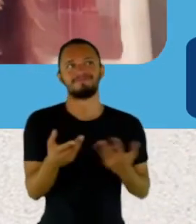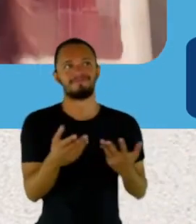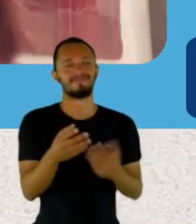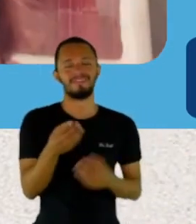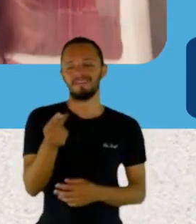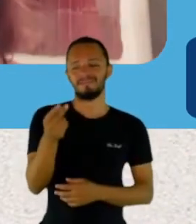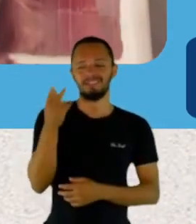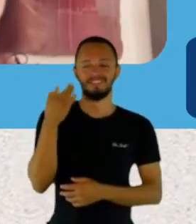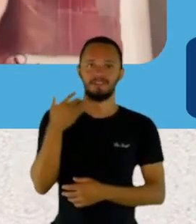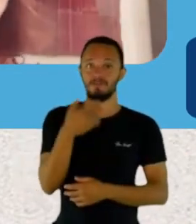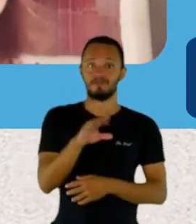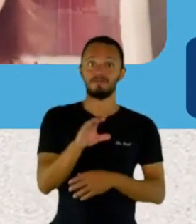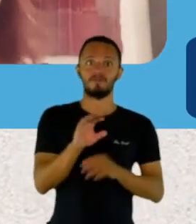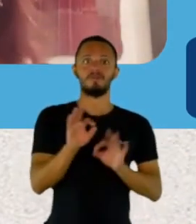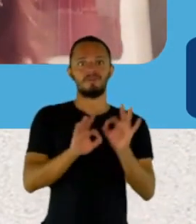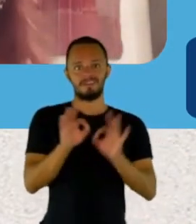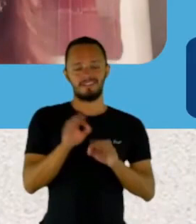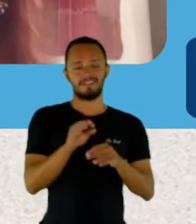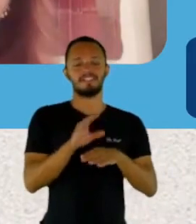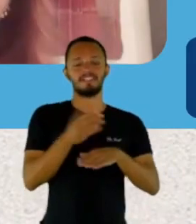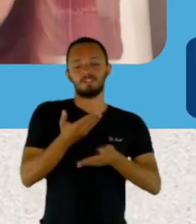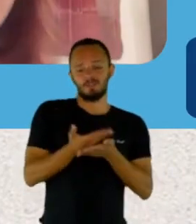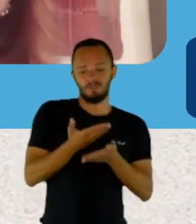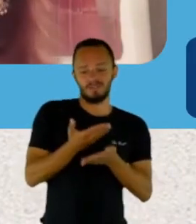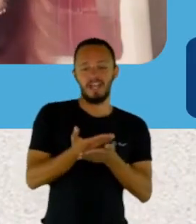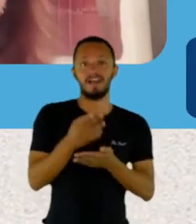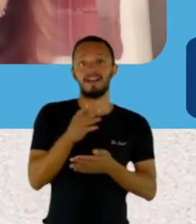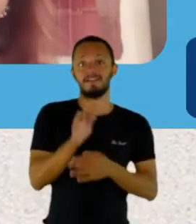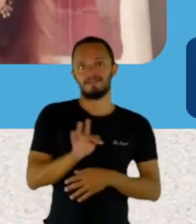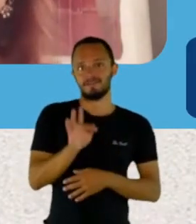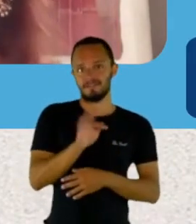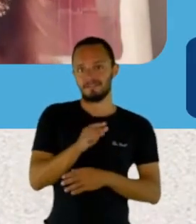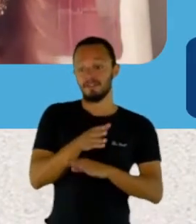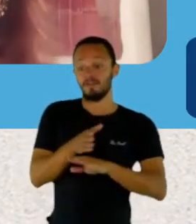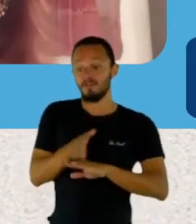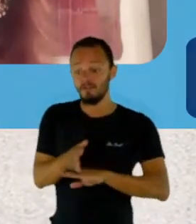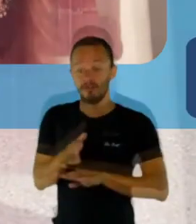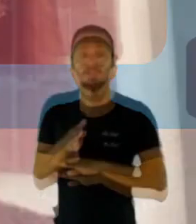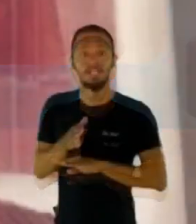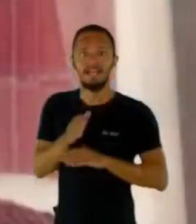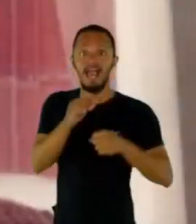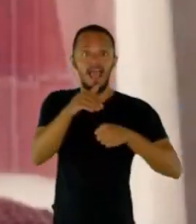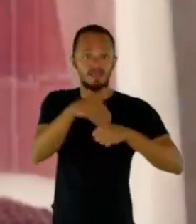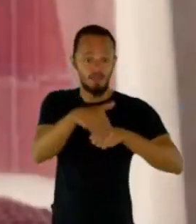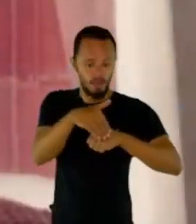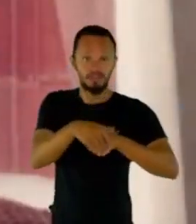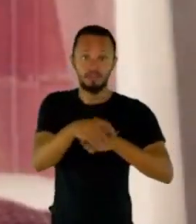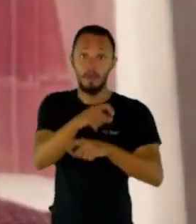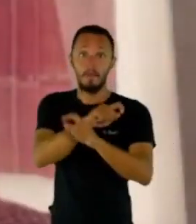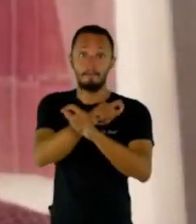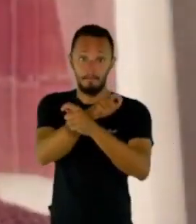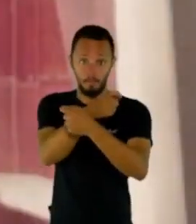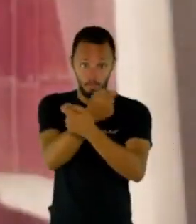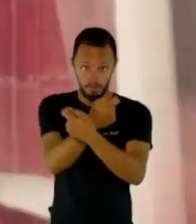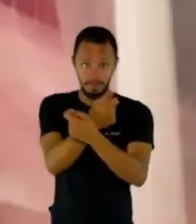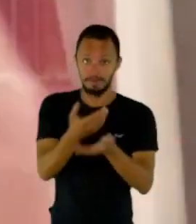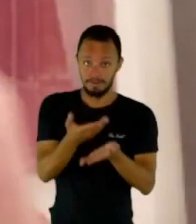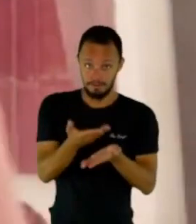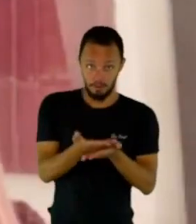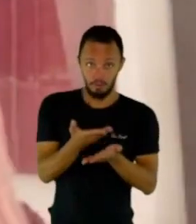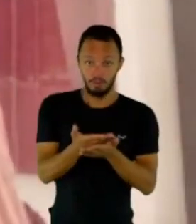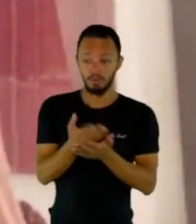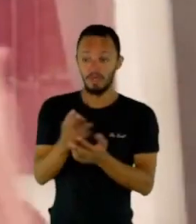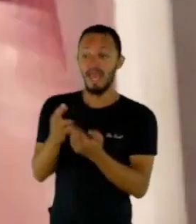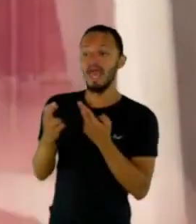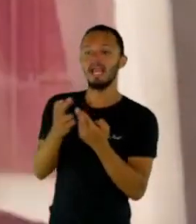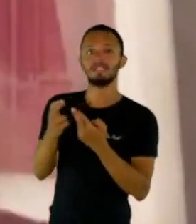vou fazer à noite. Fui para relações públicas e também me deu uma base ótima. Fiz na PUC. E aí, depois, comecei a fazer o meu